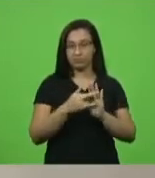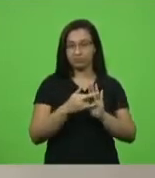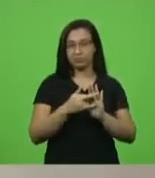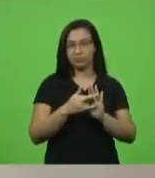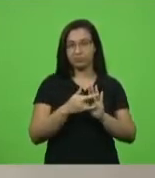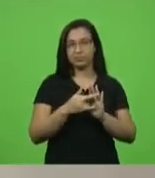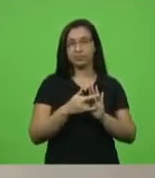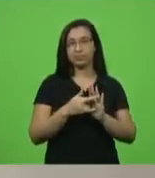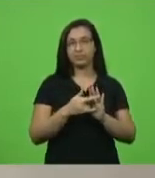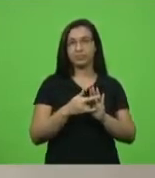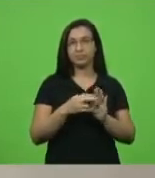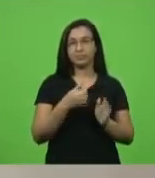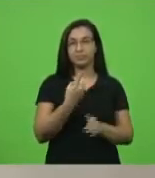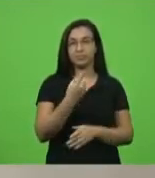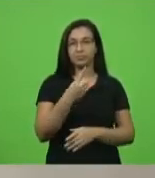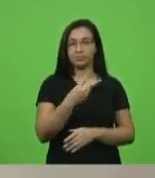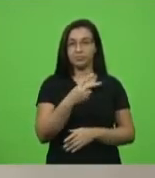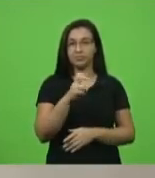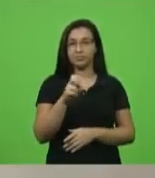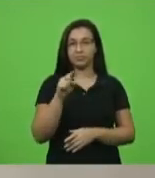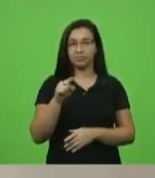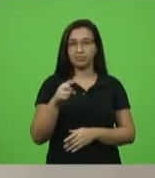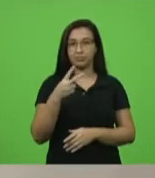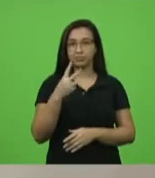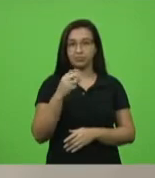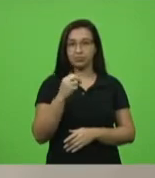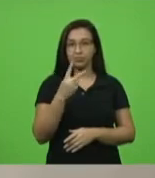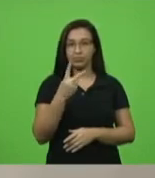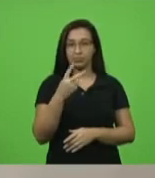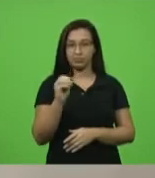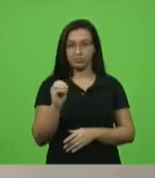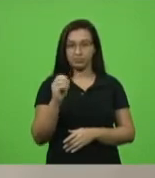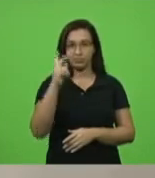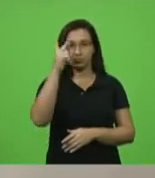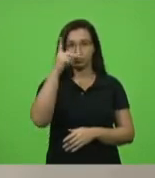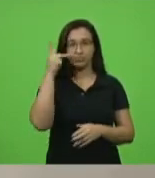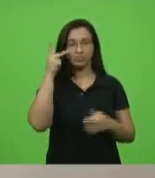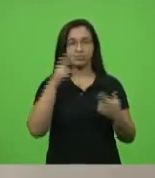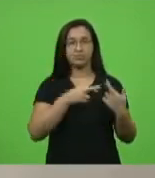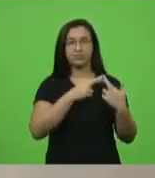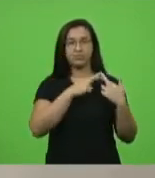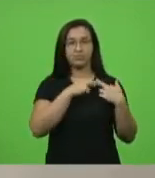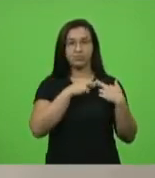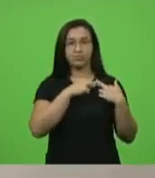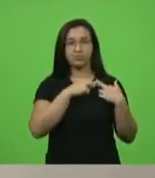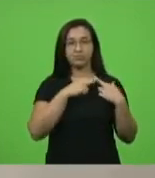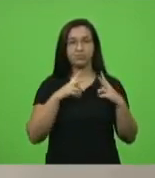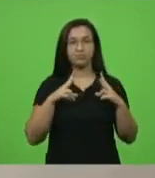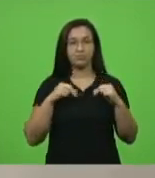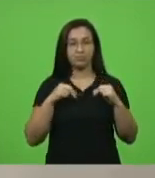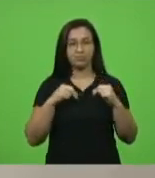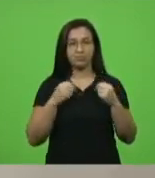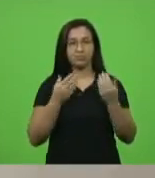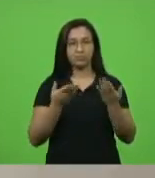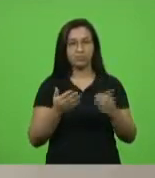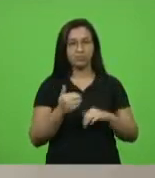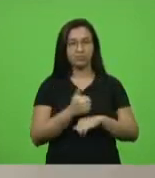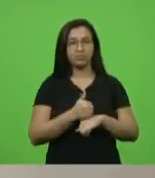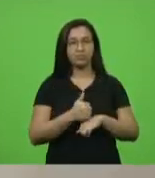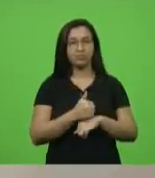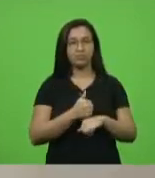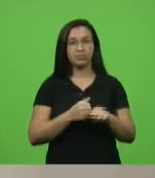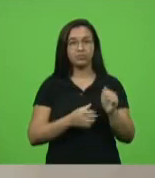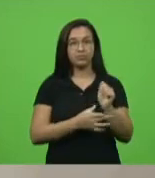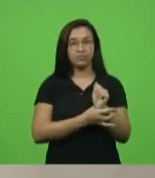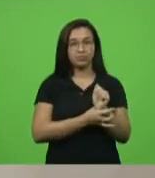Projeto de Lei nº 125.2 de 2020. Autor, deputada Paulinha, dispõe sobre o reconhecimento a profissionais da segurança pública, como